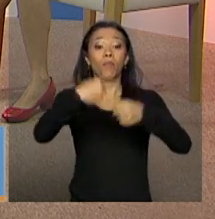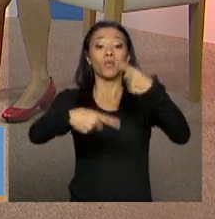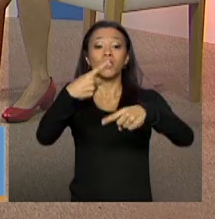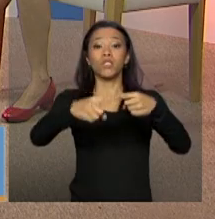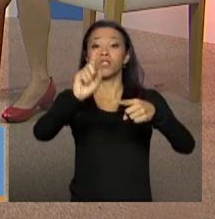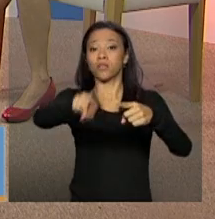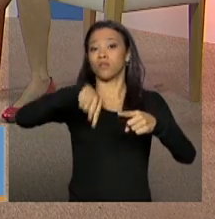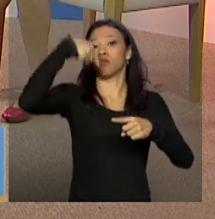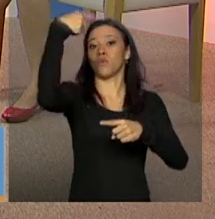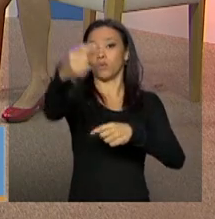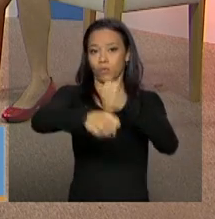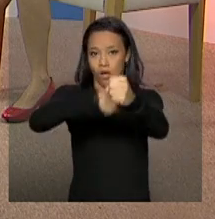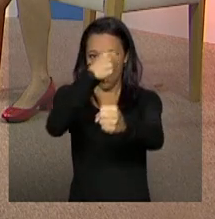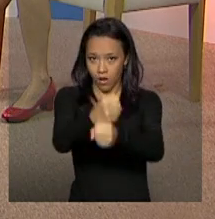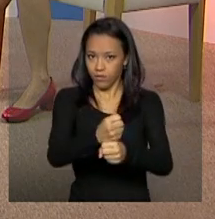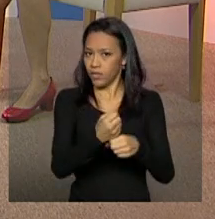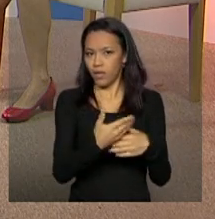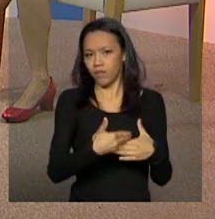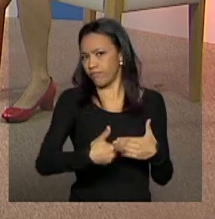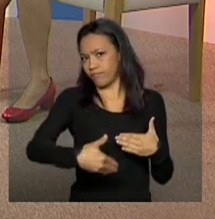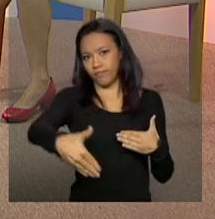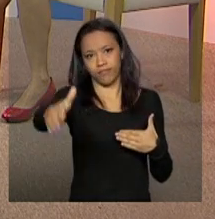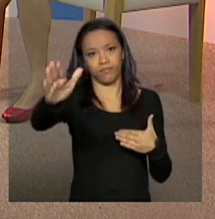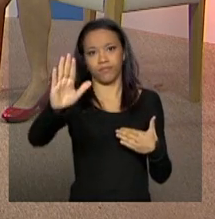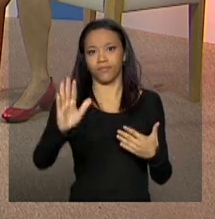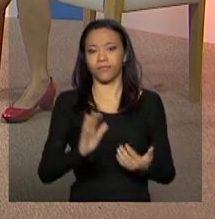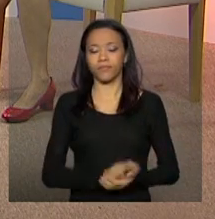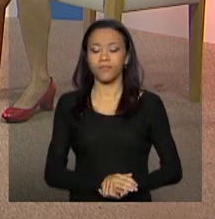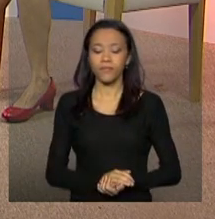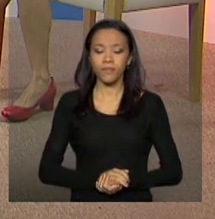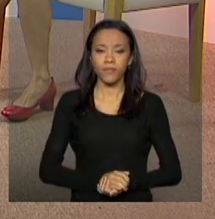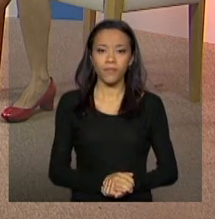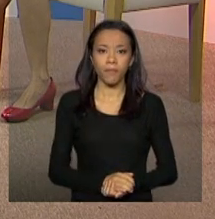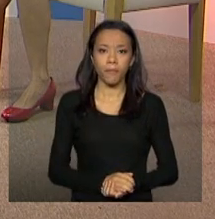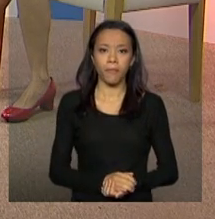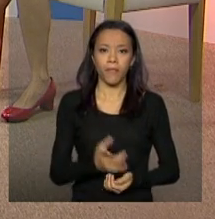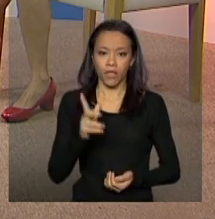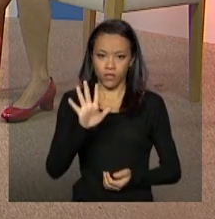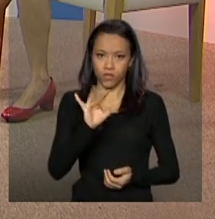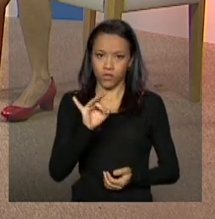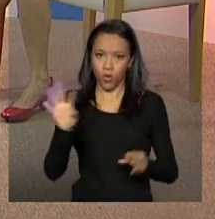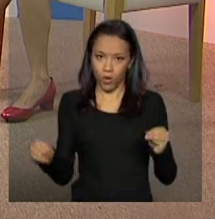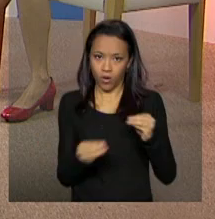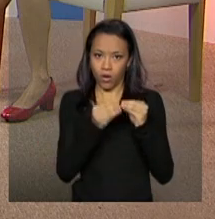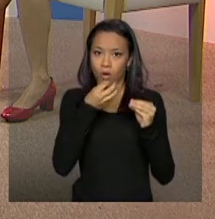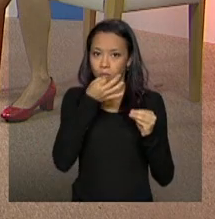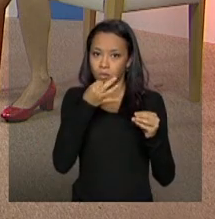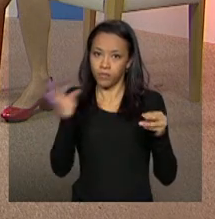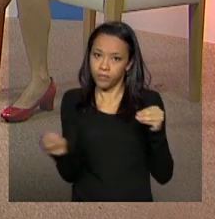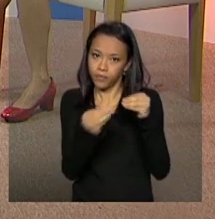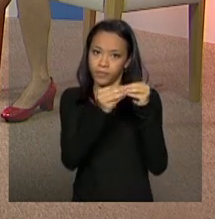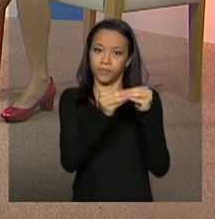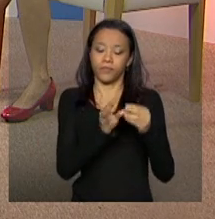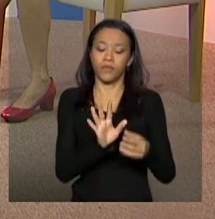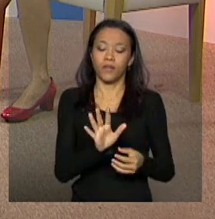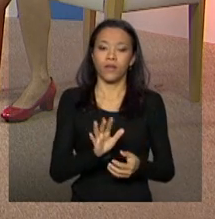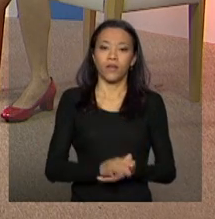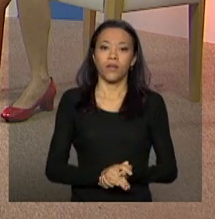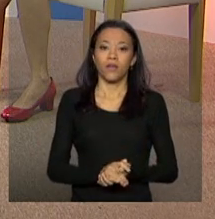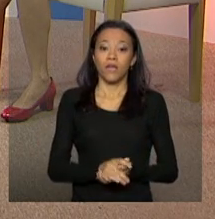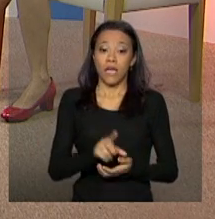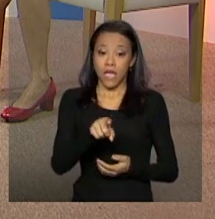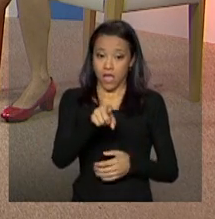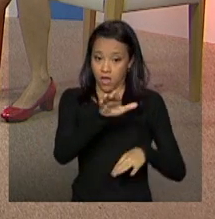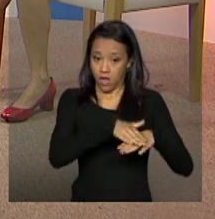e aí, sucessivamente. A conferência... Ui, pode falar. Perdão, vou só fazer um complemento. É, assim, ele, o conselheiro Leovani